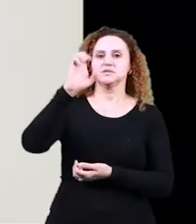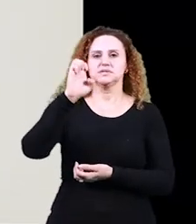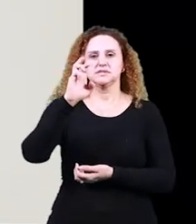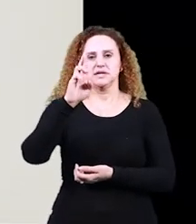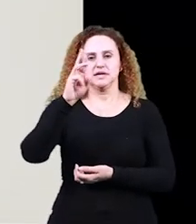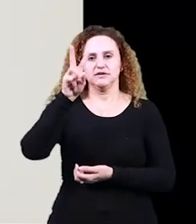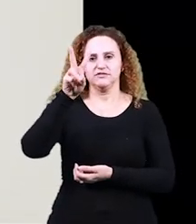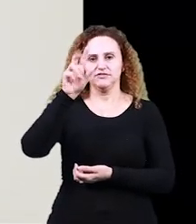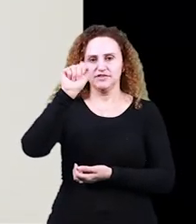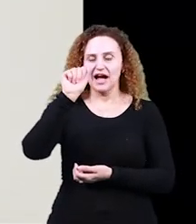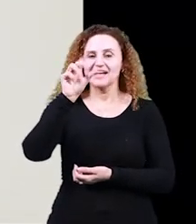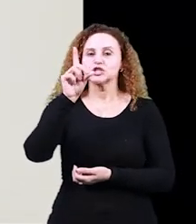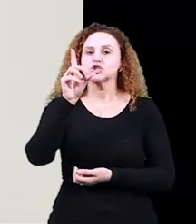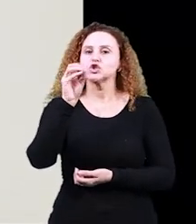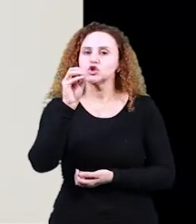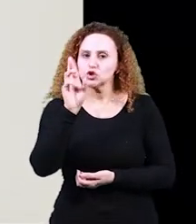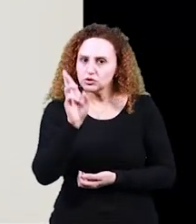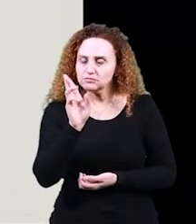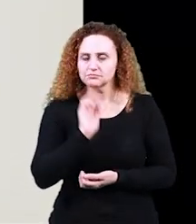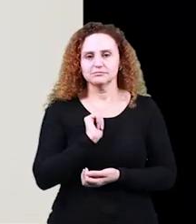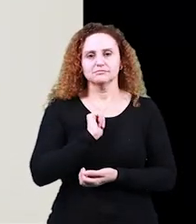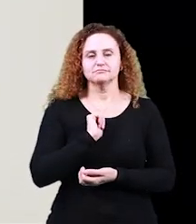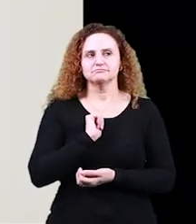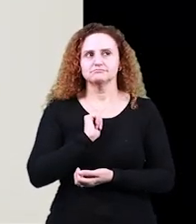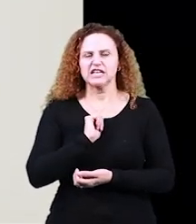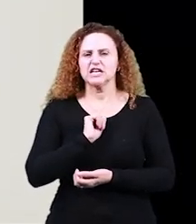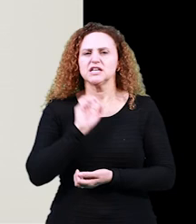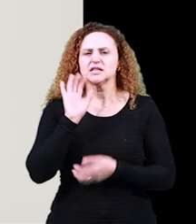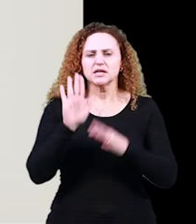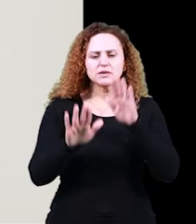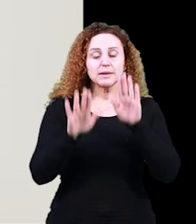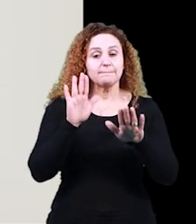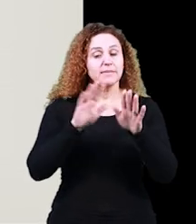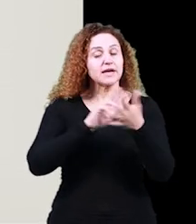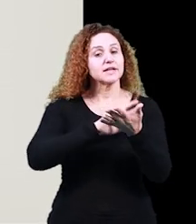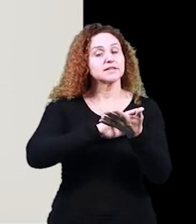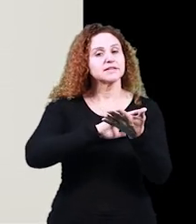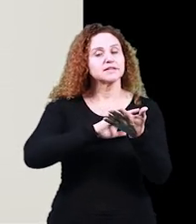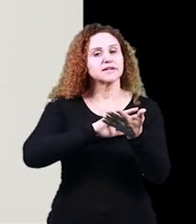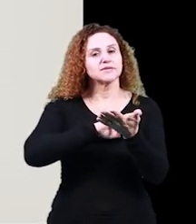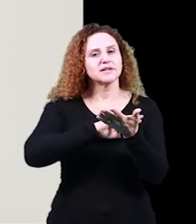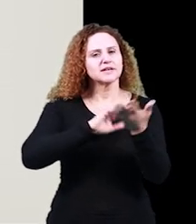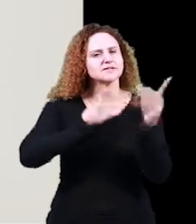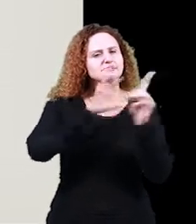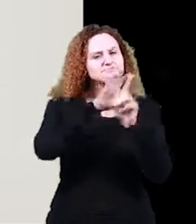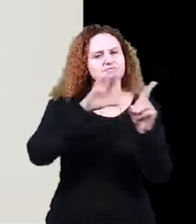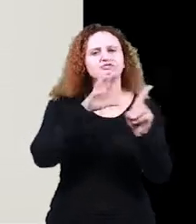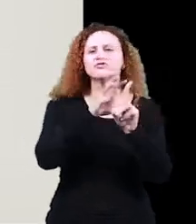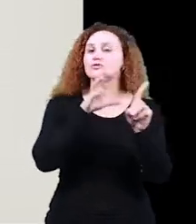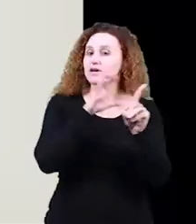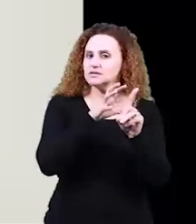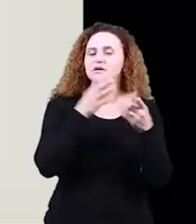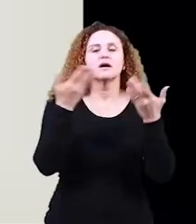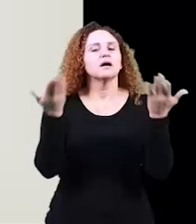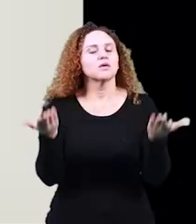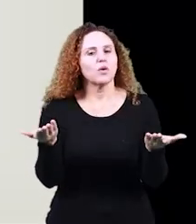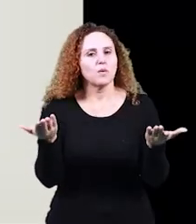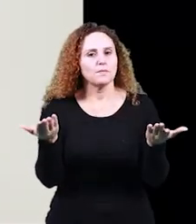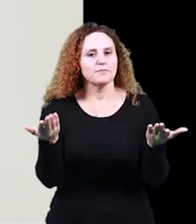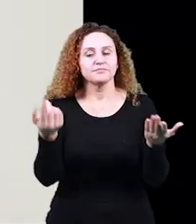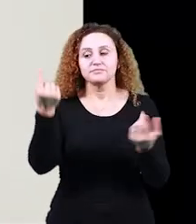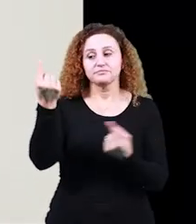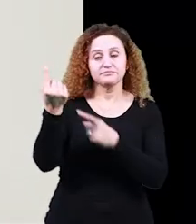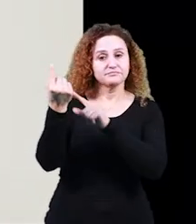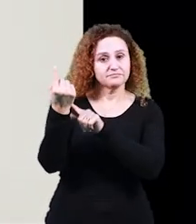vocês que há na sociedade sempre esse embate entre a variante padrão e a não padrão, né? E eu já falei que a